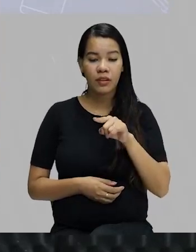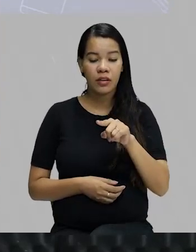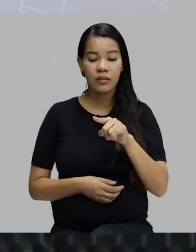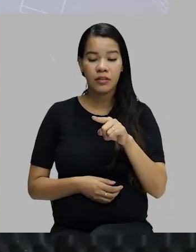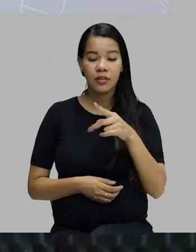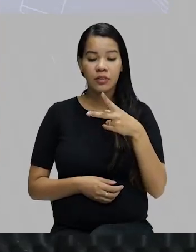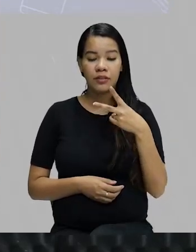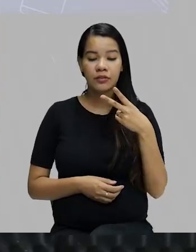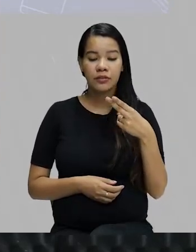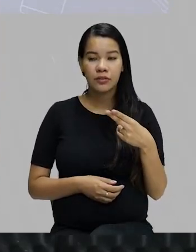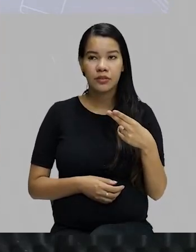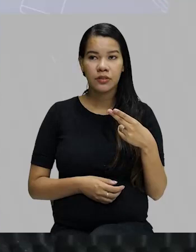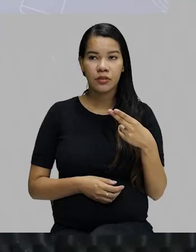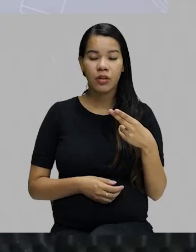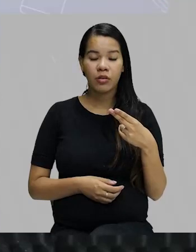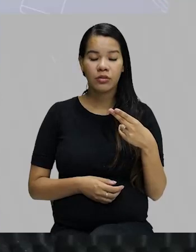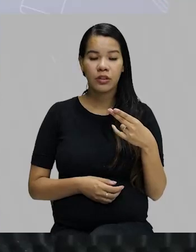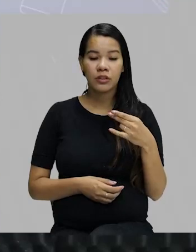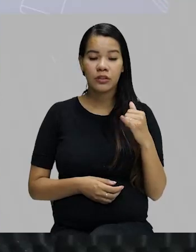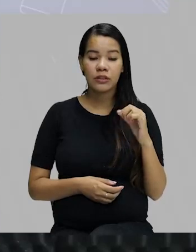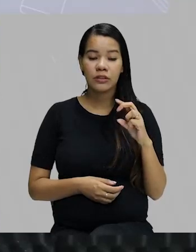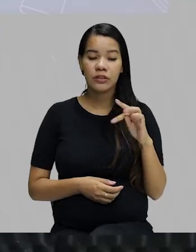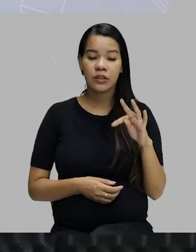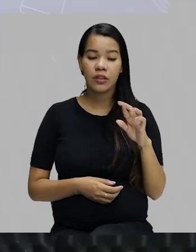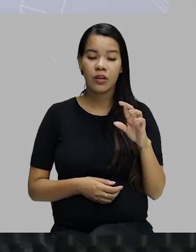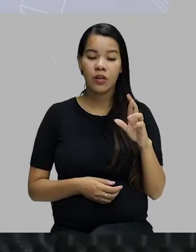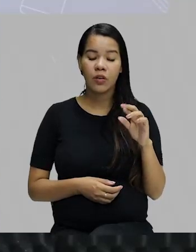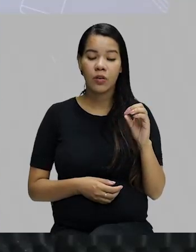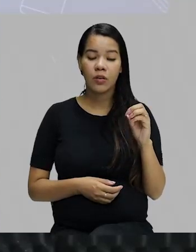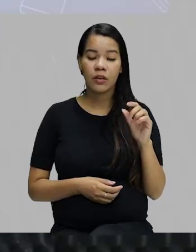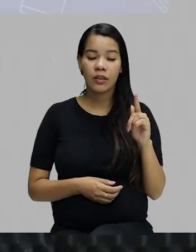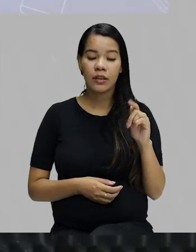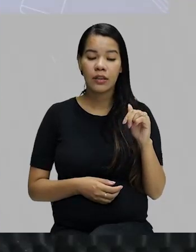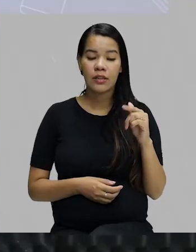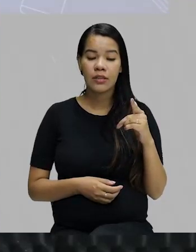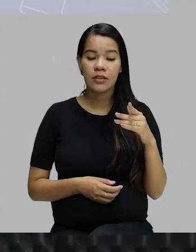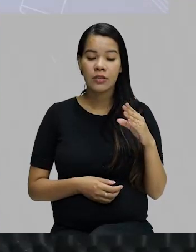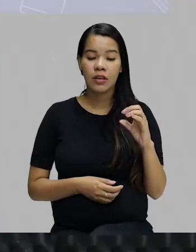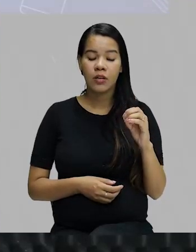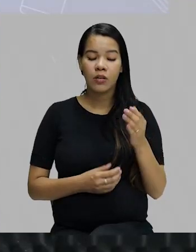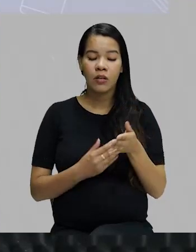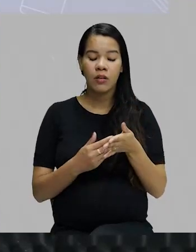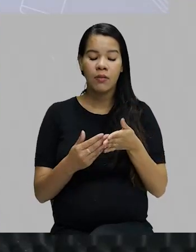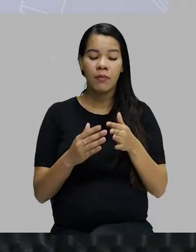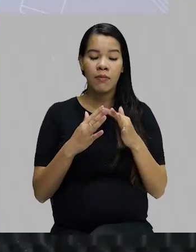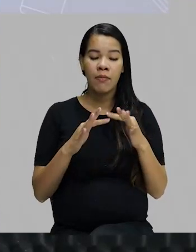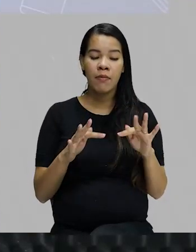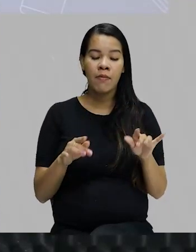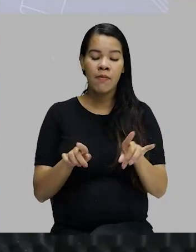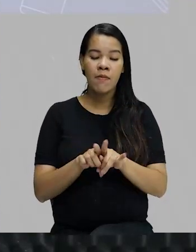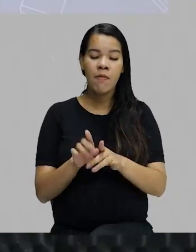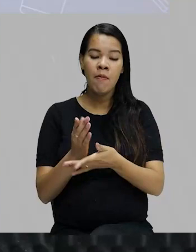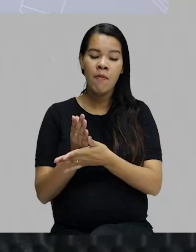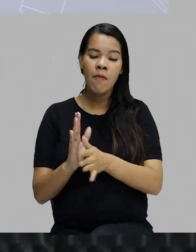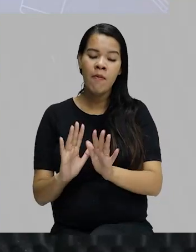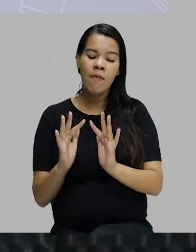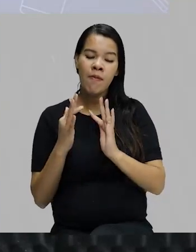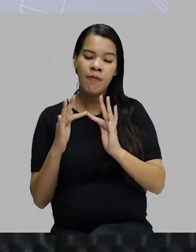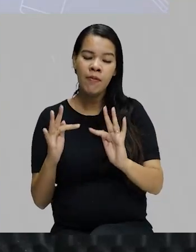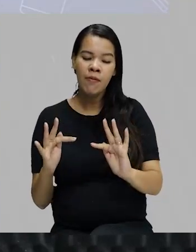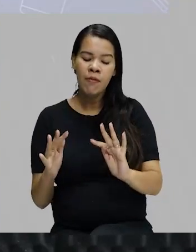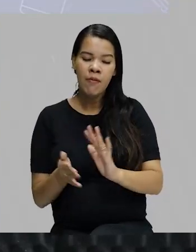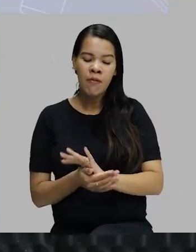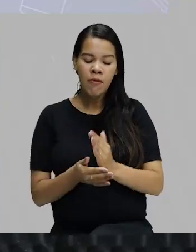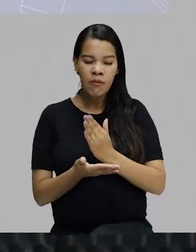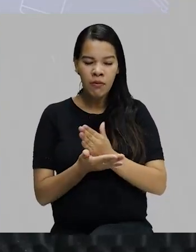da mesma forma como o de interrogação, tá, gente? Então, no início da frase e no final da frase. No início da frase eu